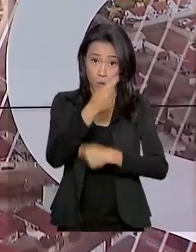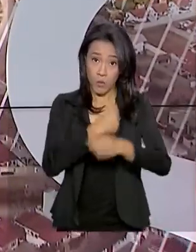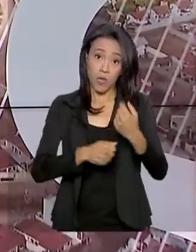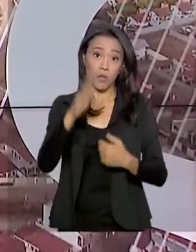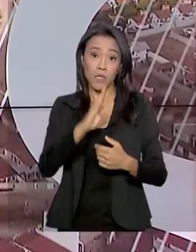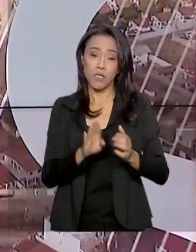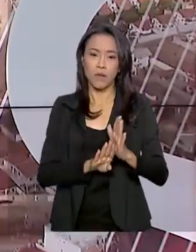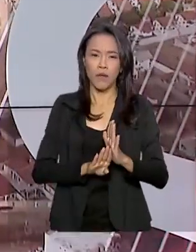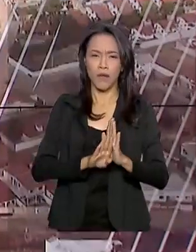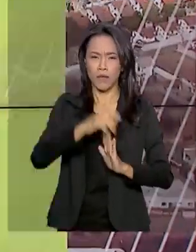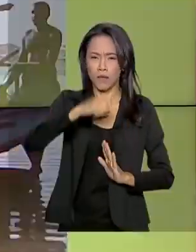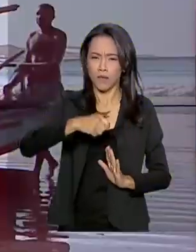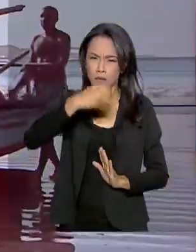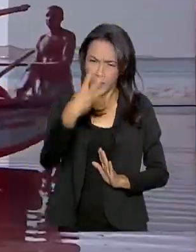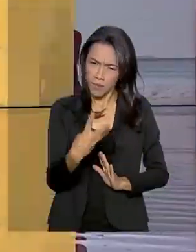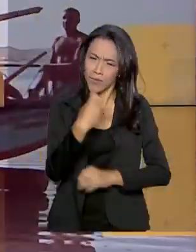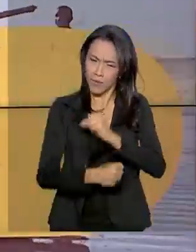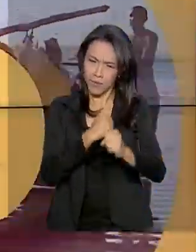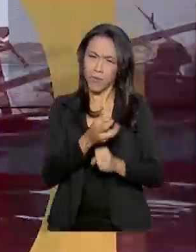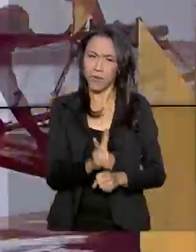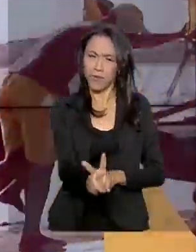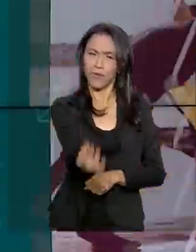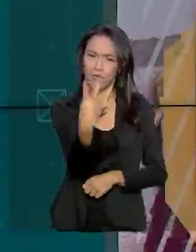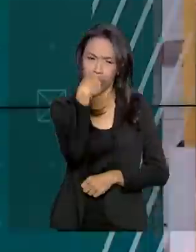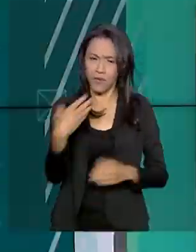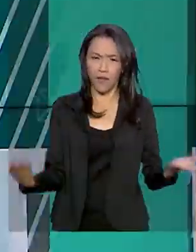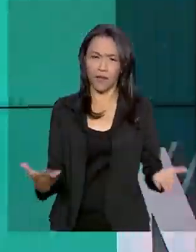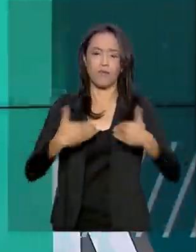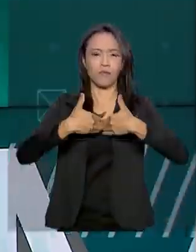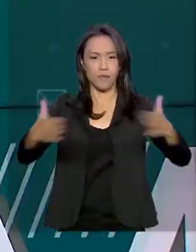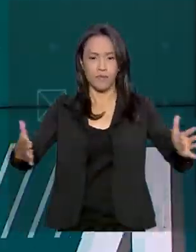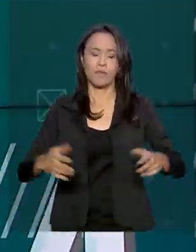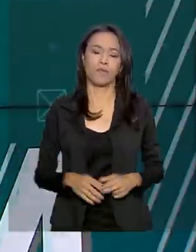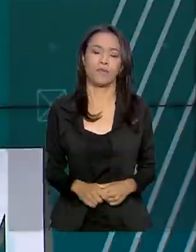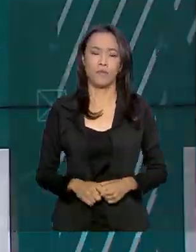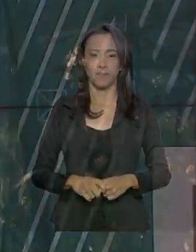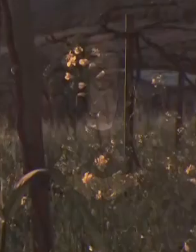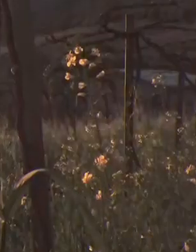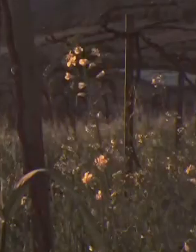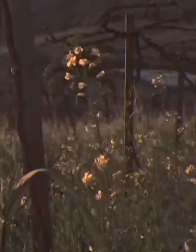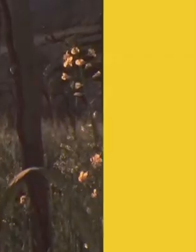segundo trimestre do ano. Fique com a gente, o Brasil em dia já está no ar.